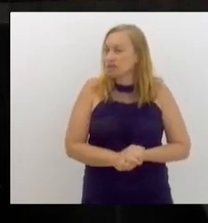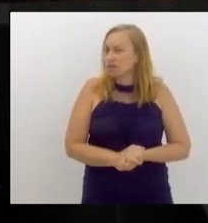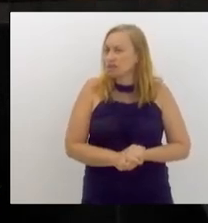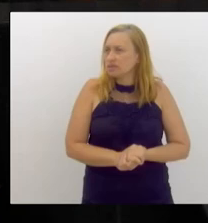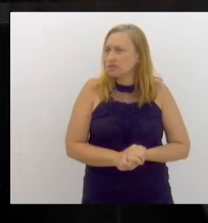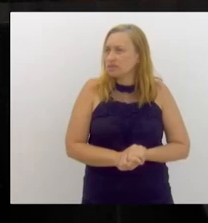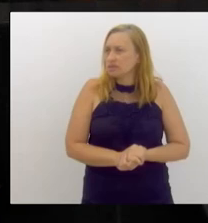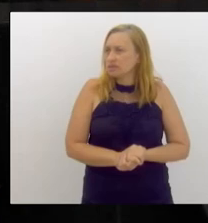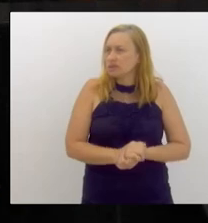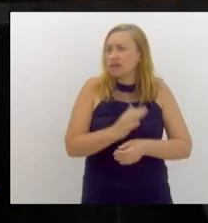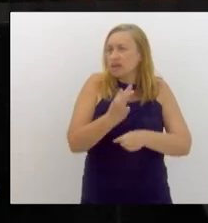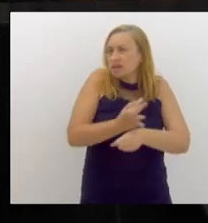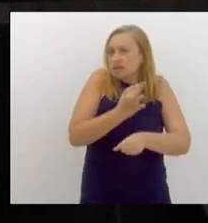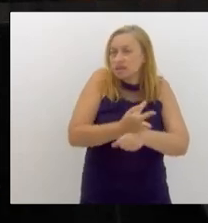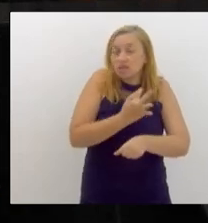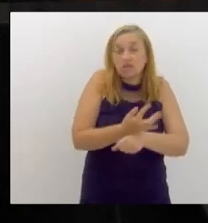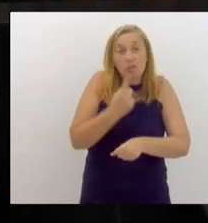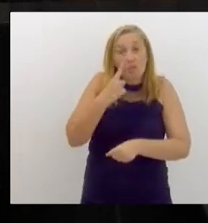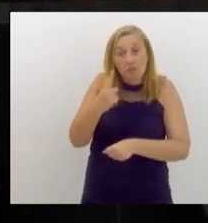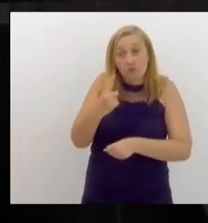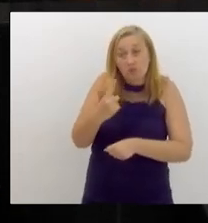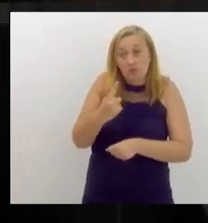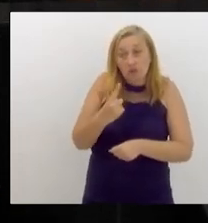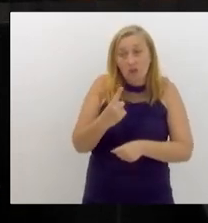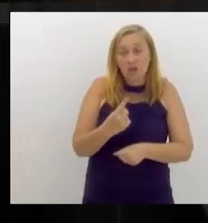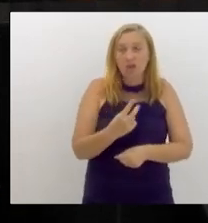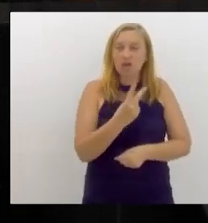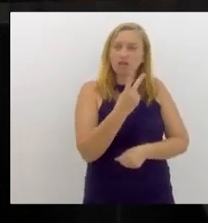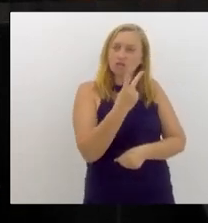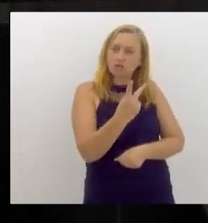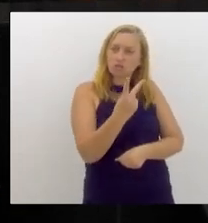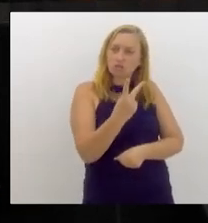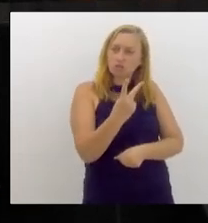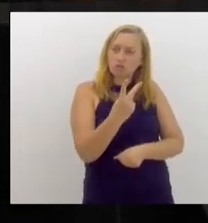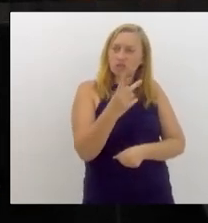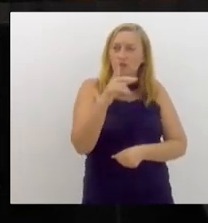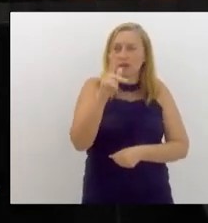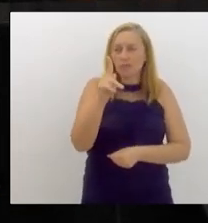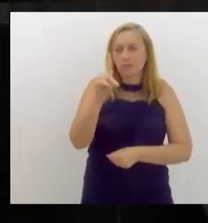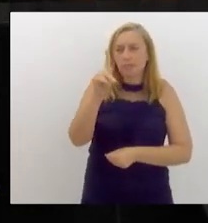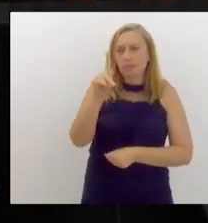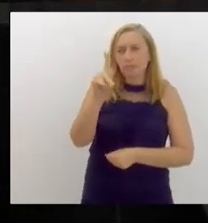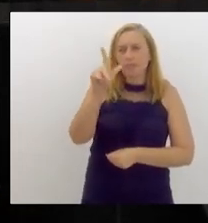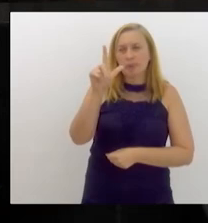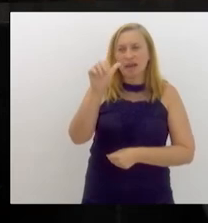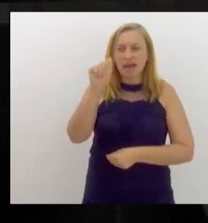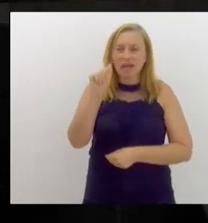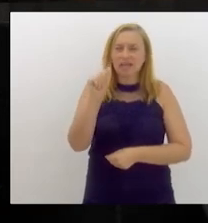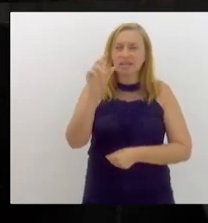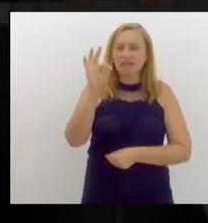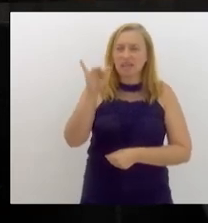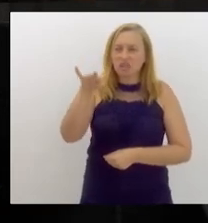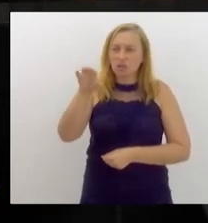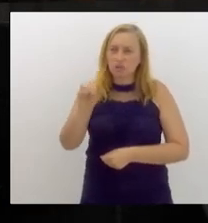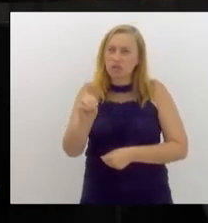grande tragédia das duas placas tectônicas que se chocaram